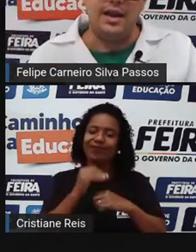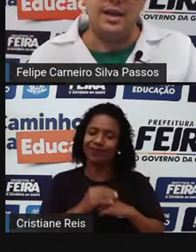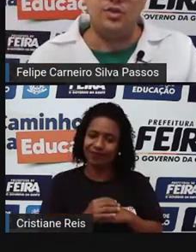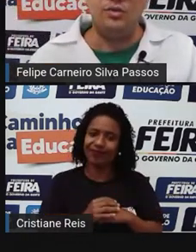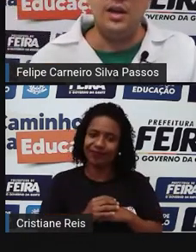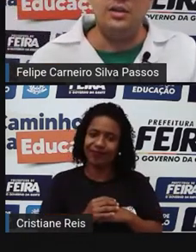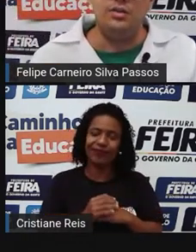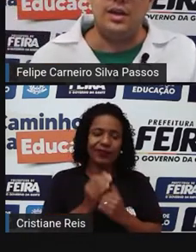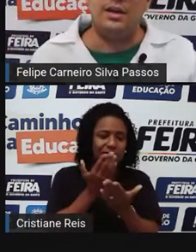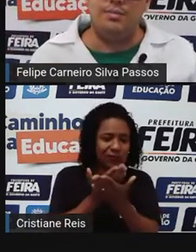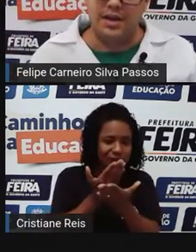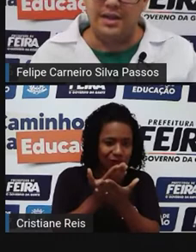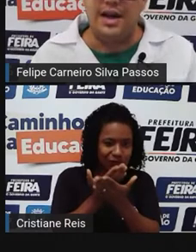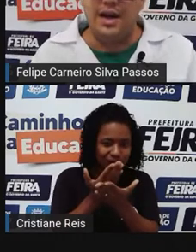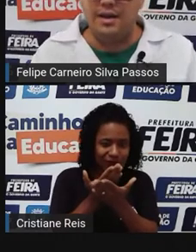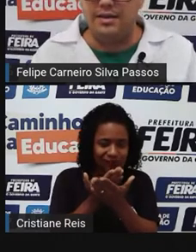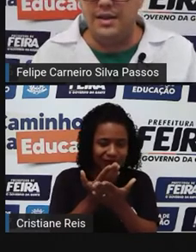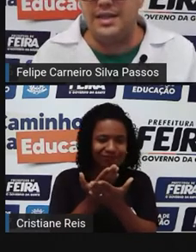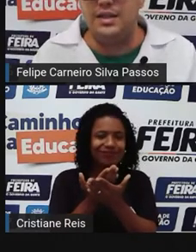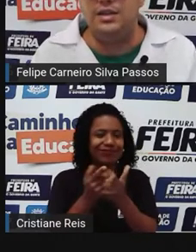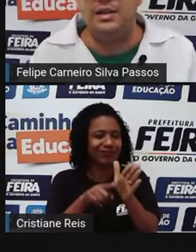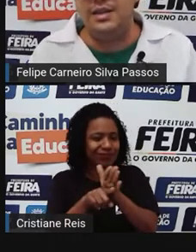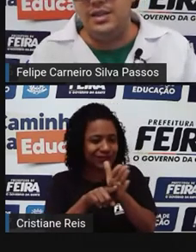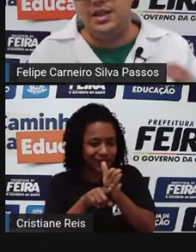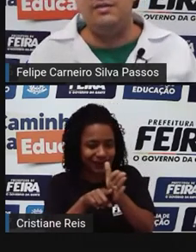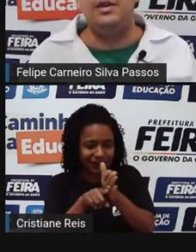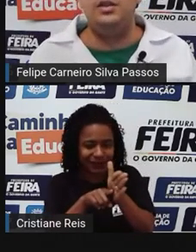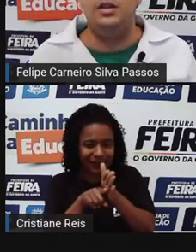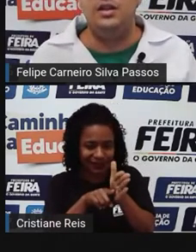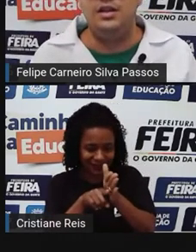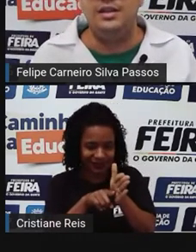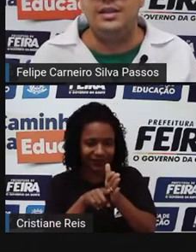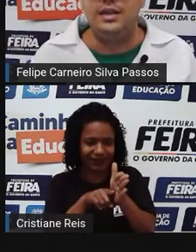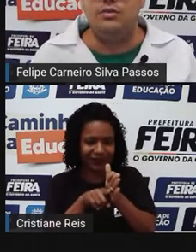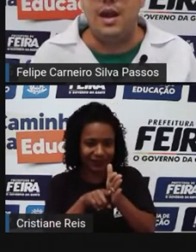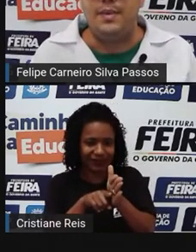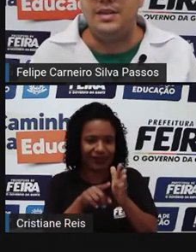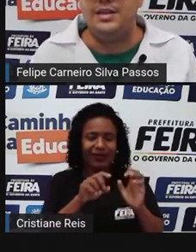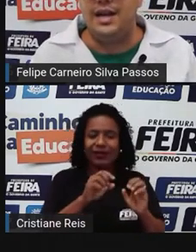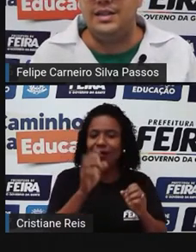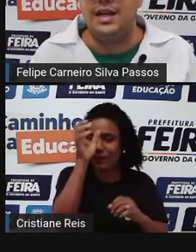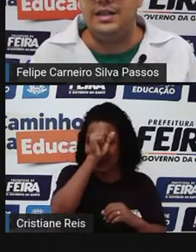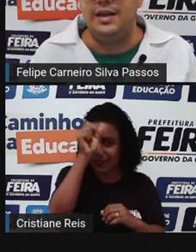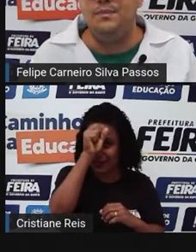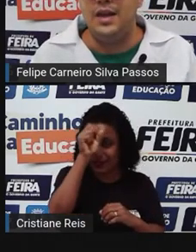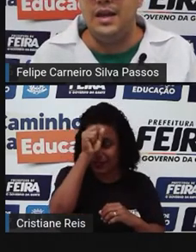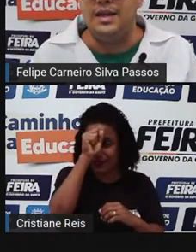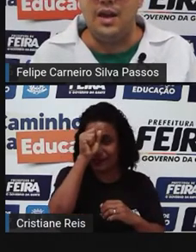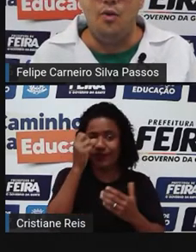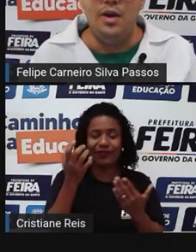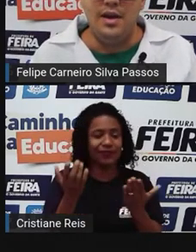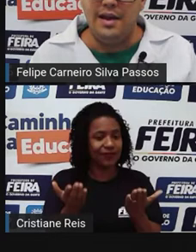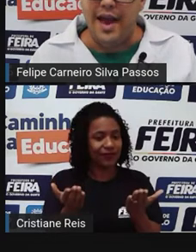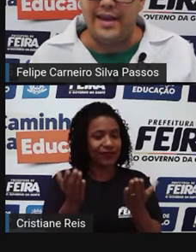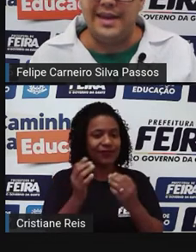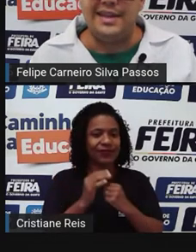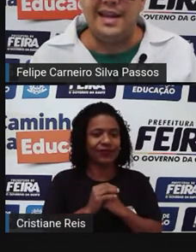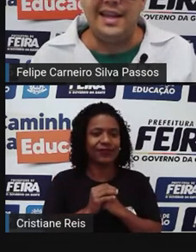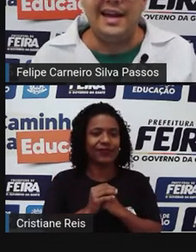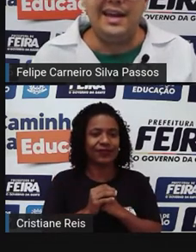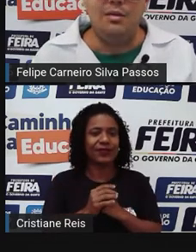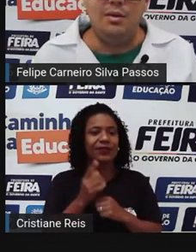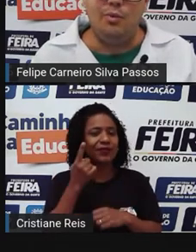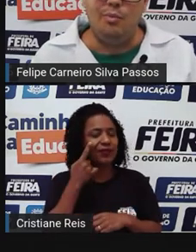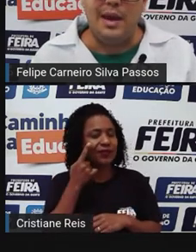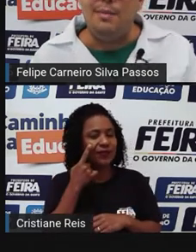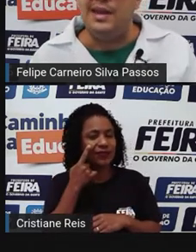estudando, para quem está nesses níveis de ensino, de aprendizagem ainda. Então, é aqui que tem